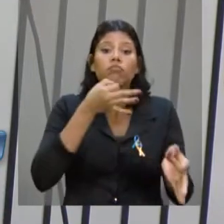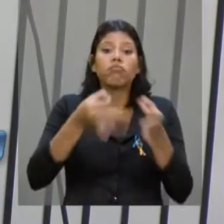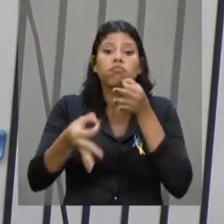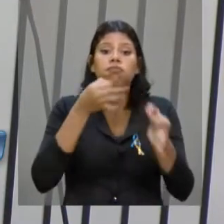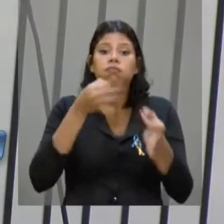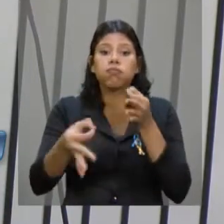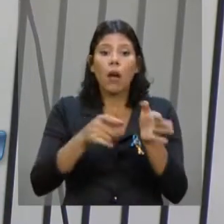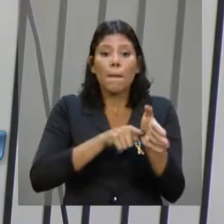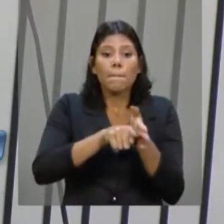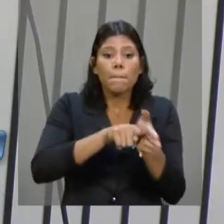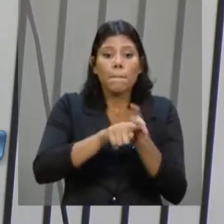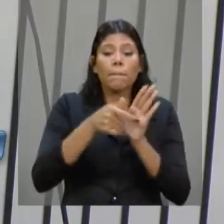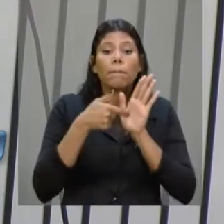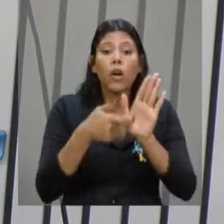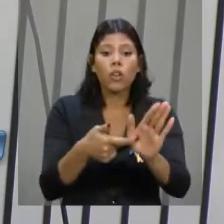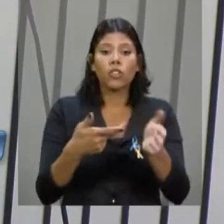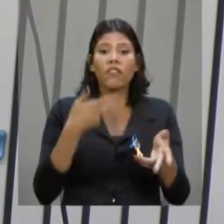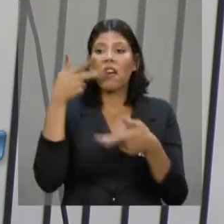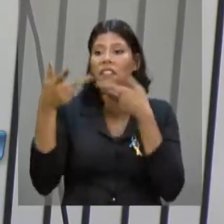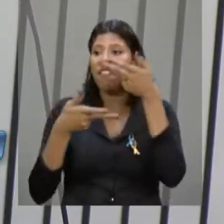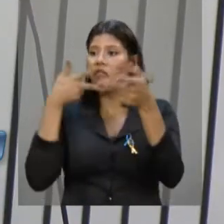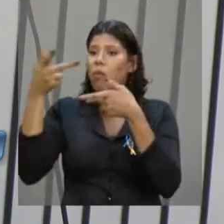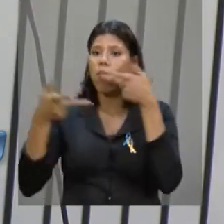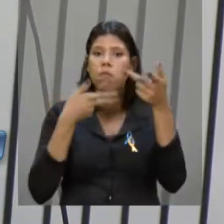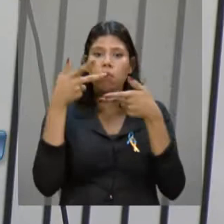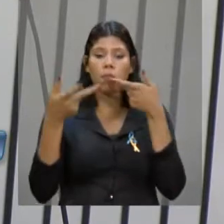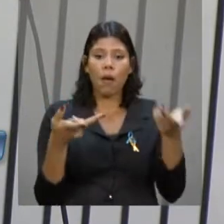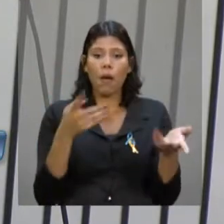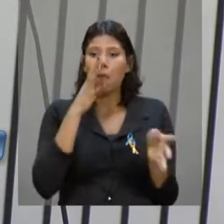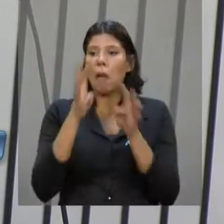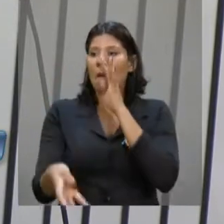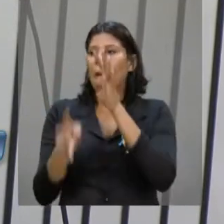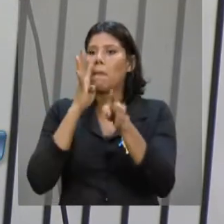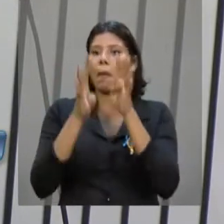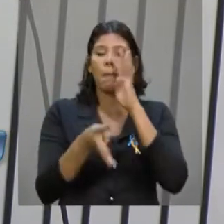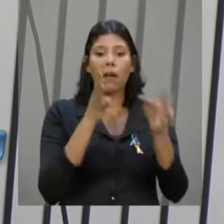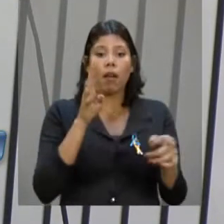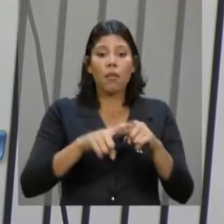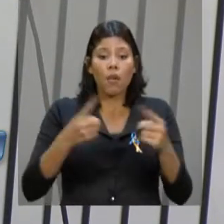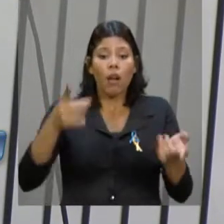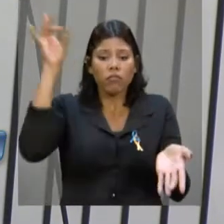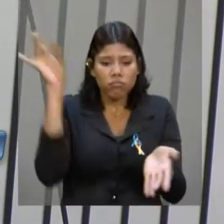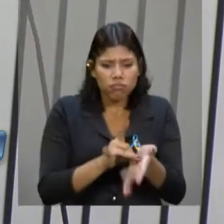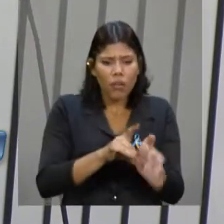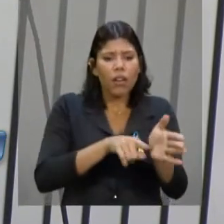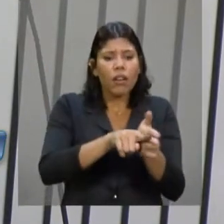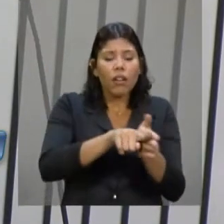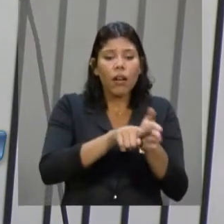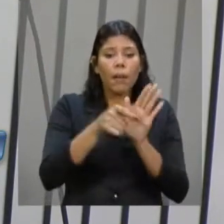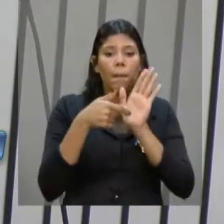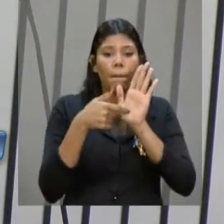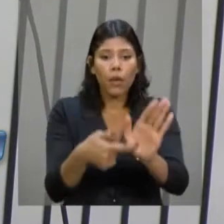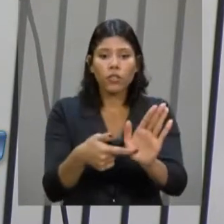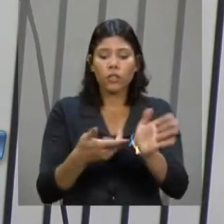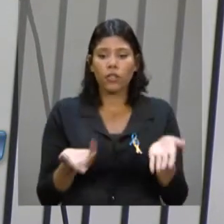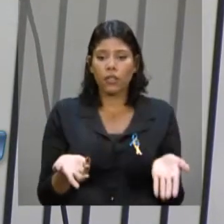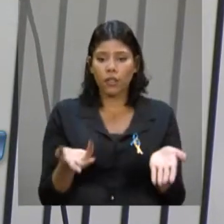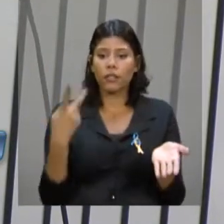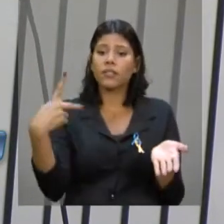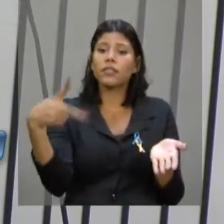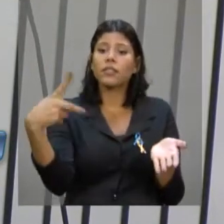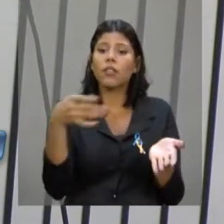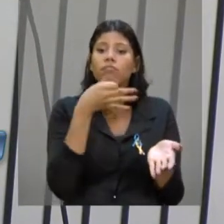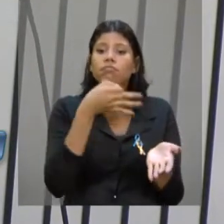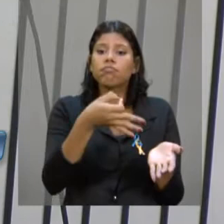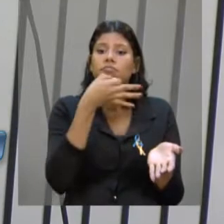traga dado para o debate. Para não ficarmos apenas uma acusação, quem é a favor e quem é o Alceleste está apresentando, é contra por causa dessas